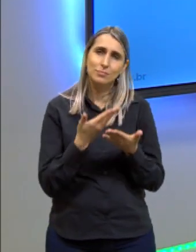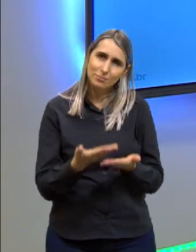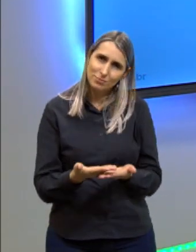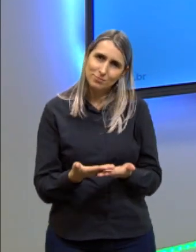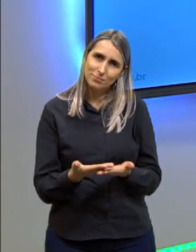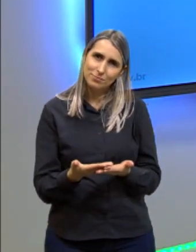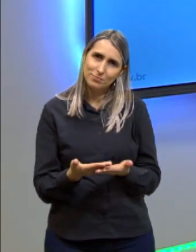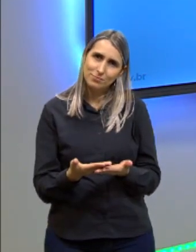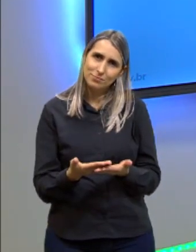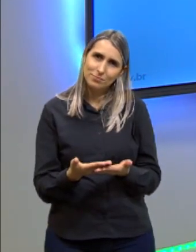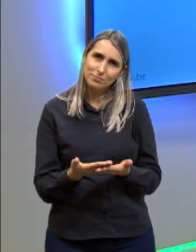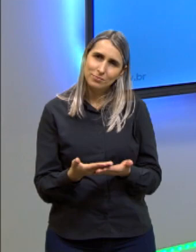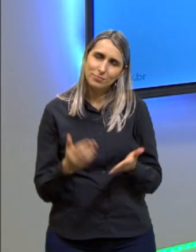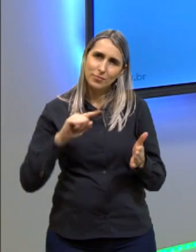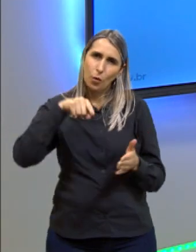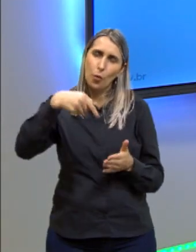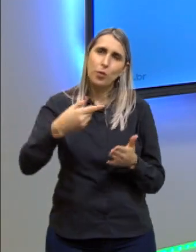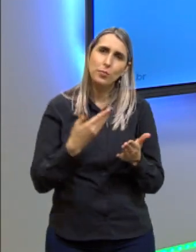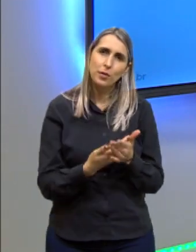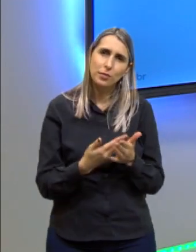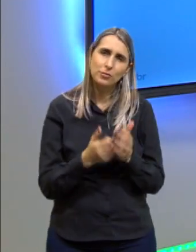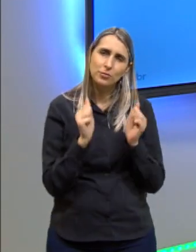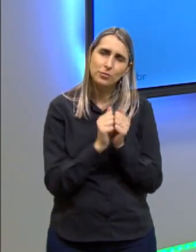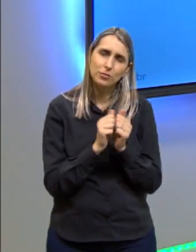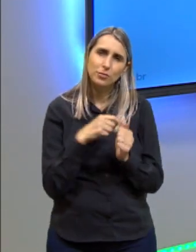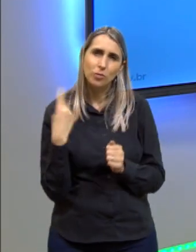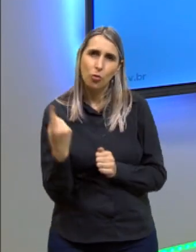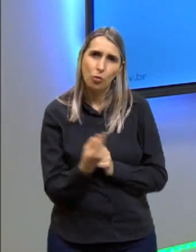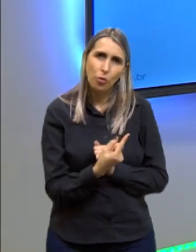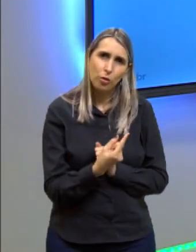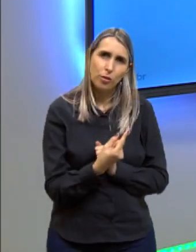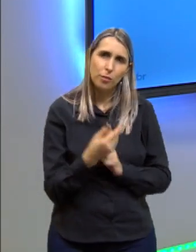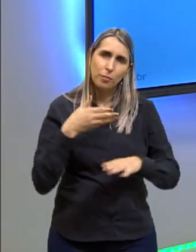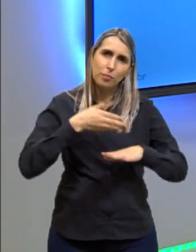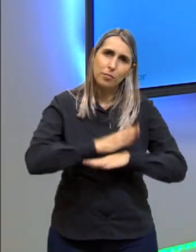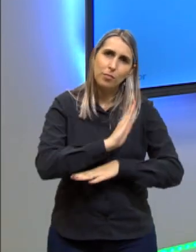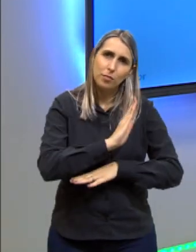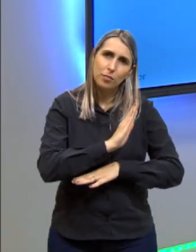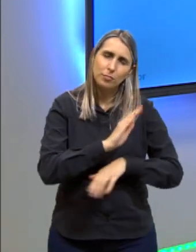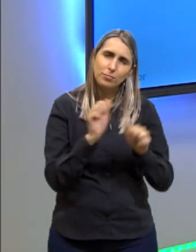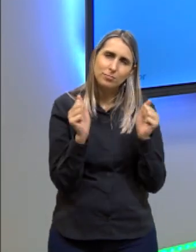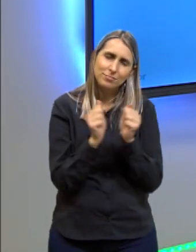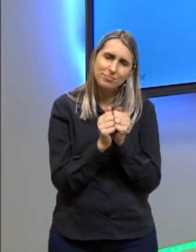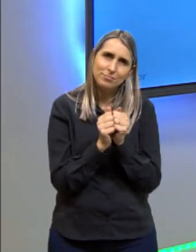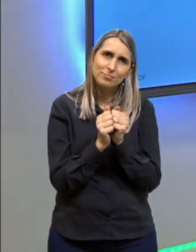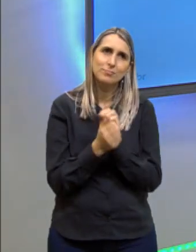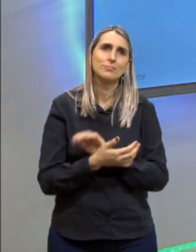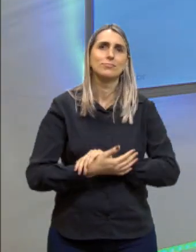com vocês. Até a próxima aula, fiquem junto conosco. Partiu passar, tamo junto.